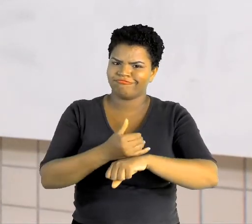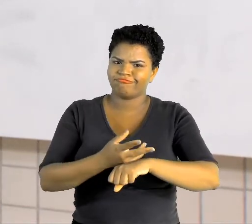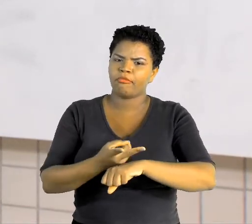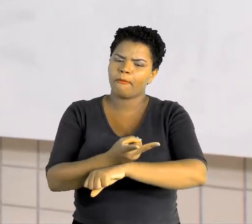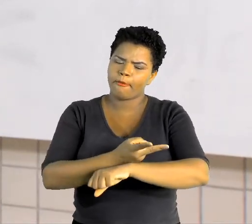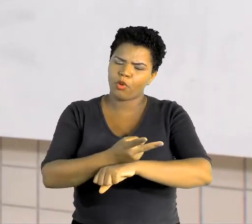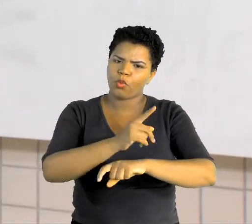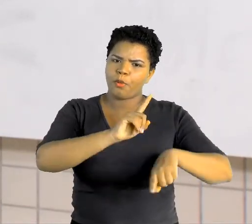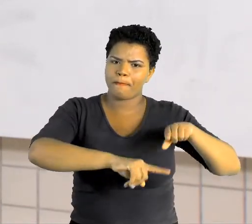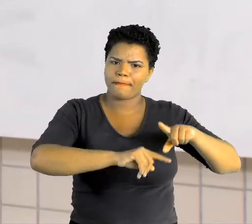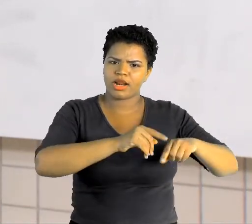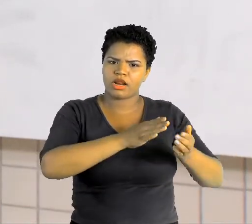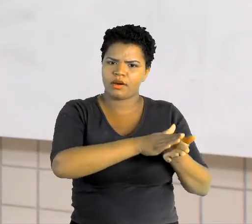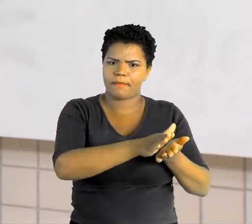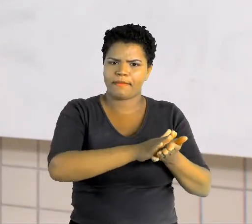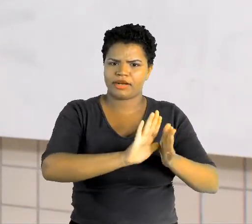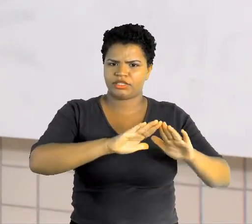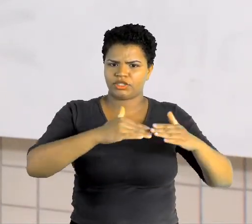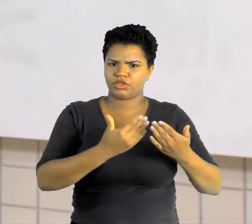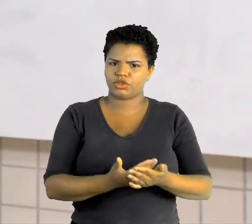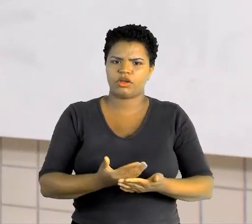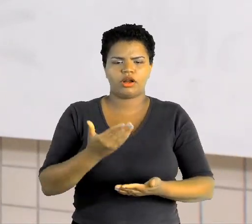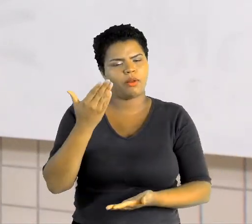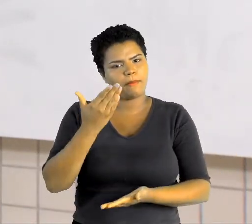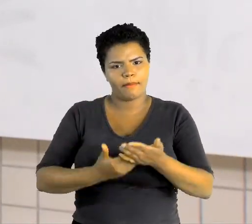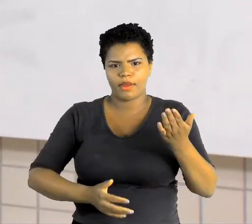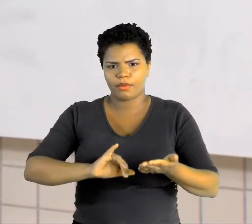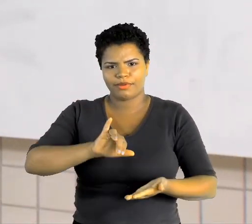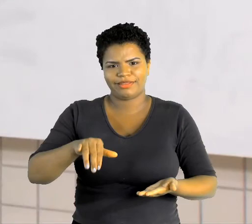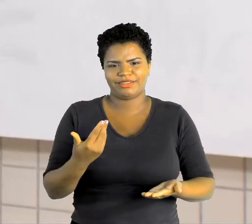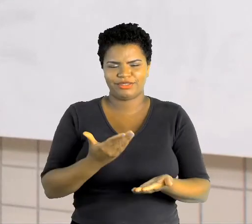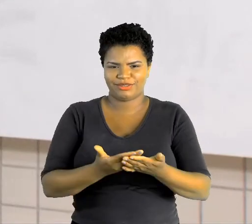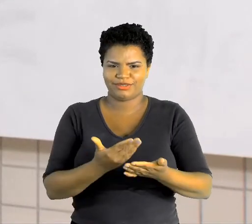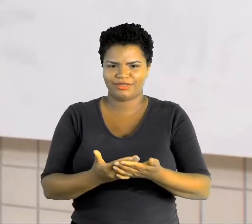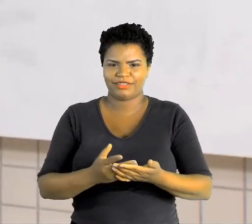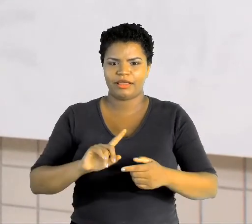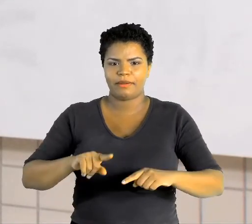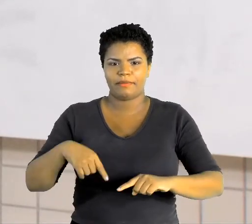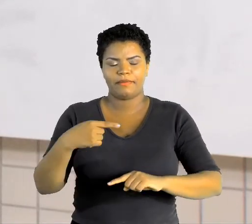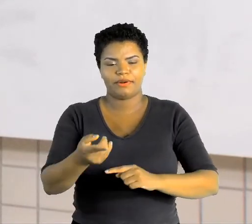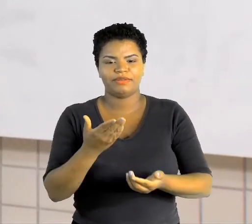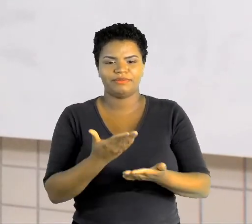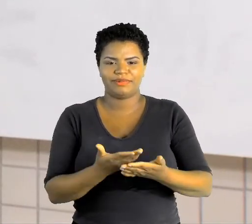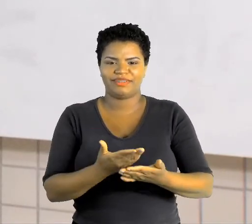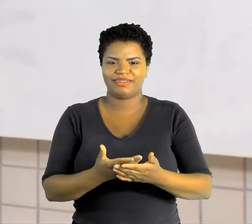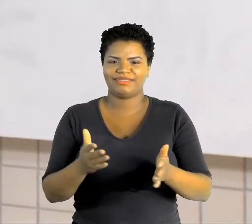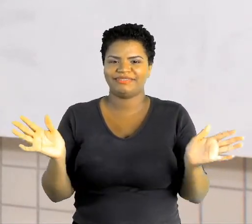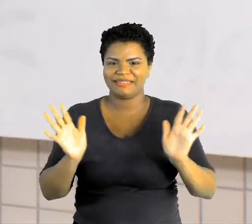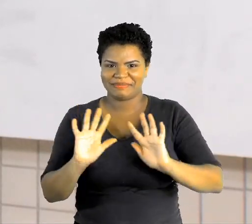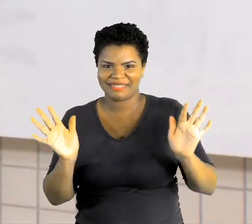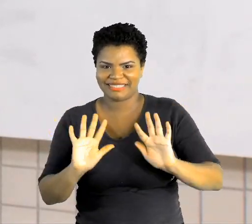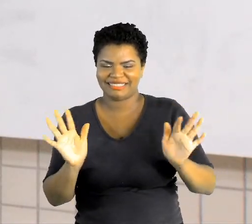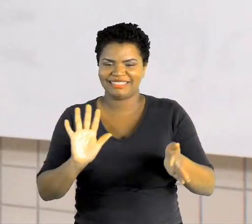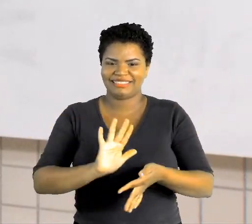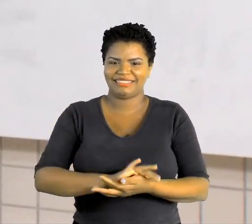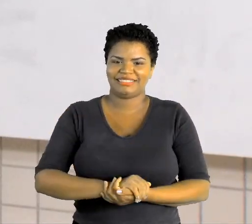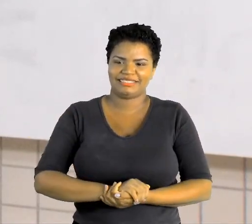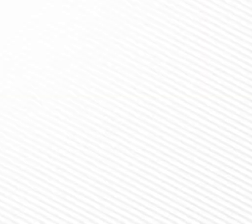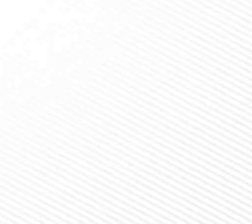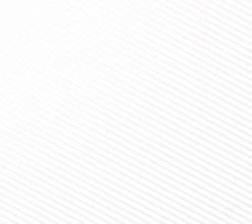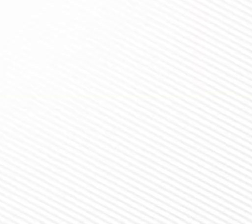material na sua escola e não perca a oportunidade de estudar. Então, nós nos vemos na próxima aula. Até mais. Transcrição